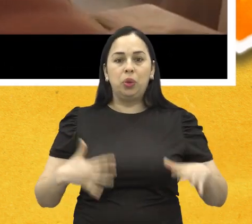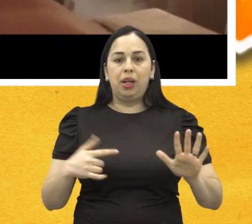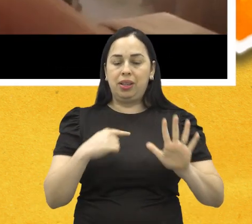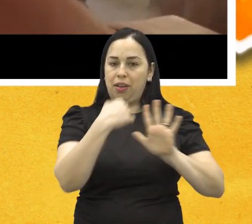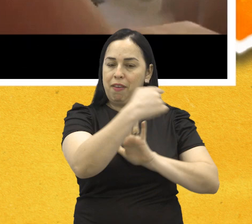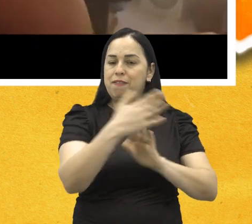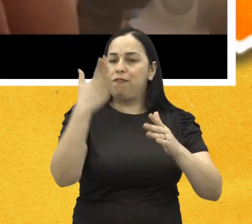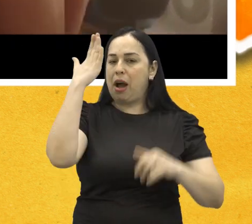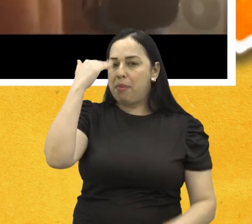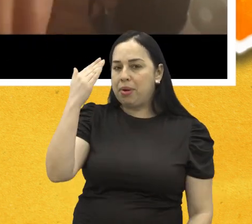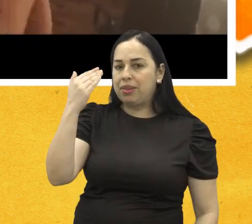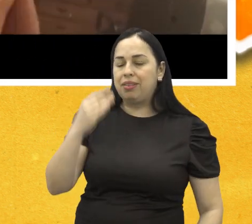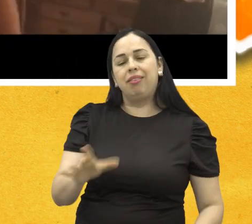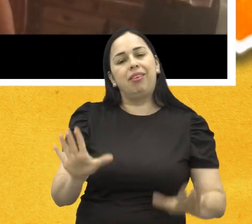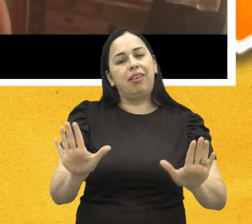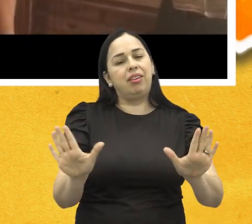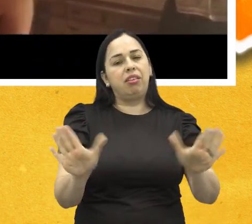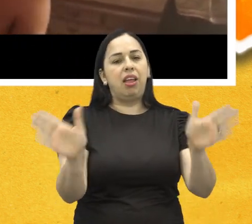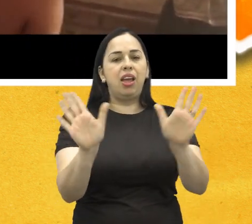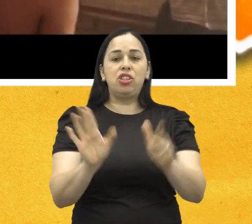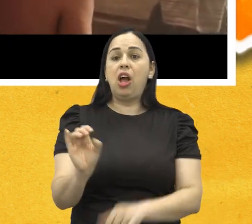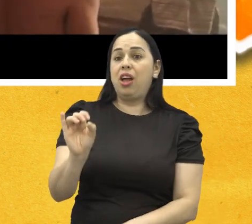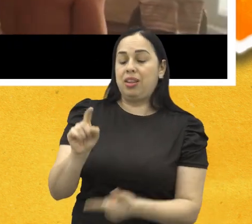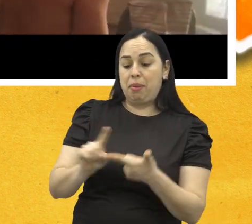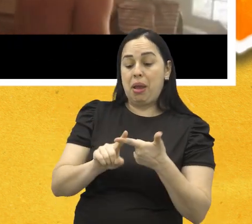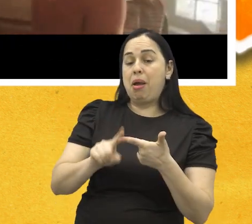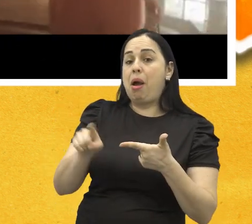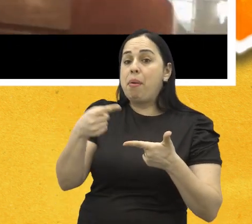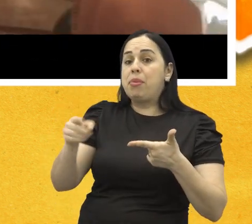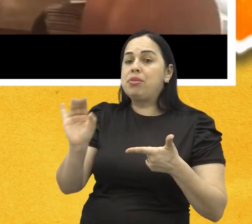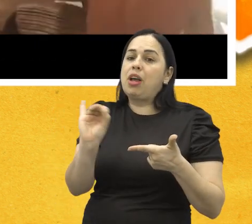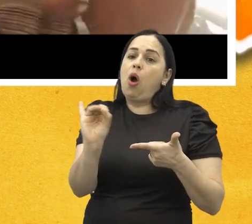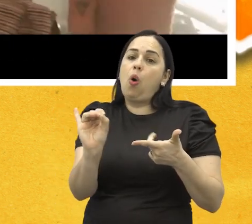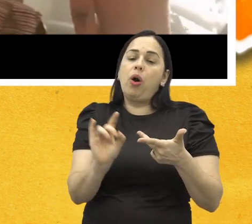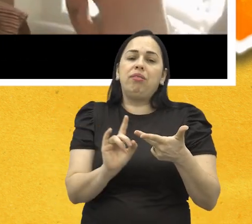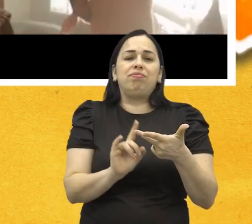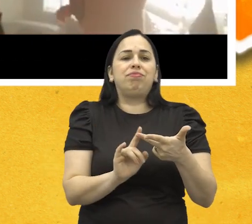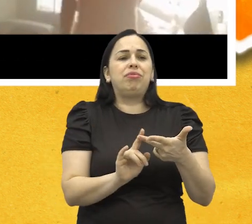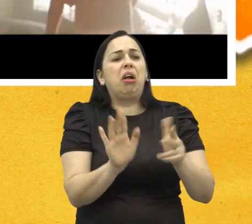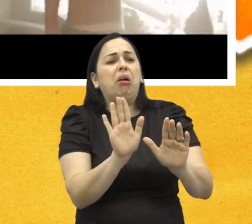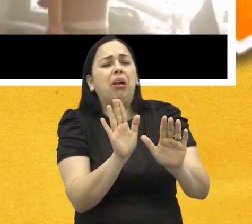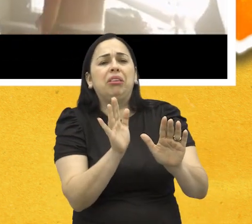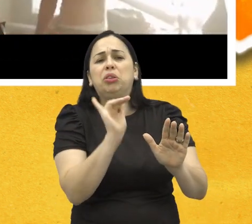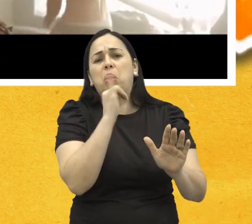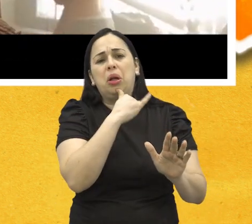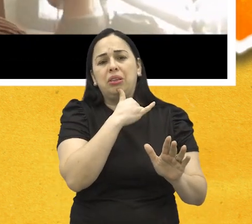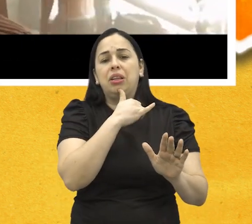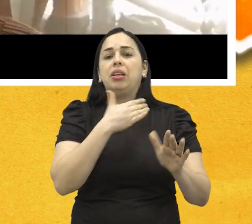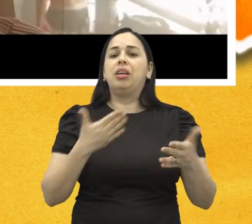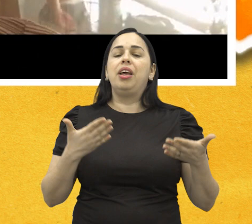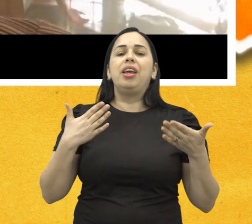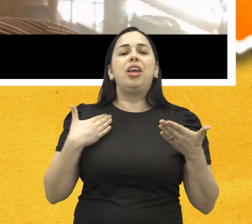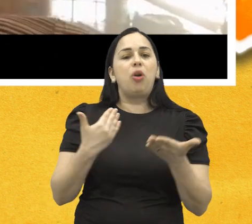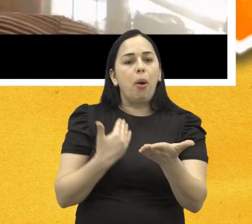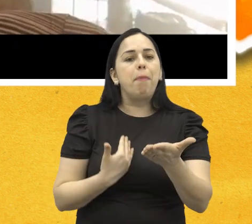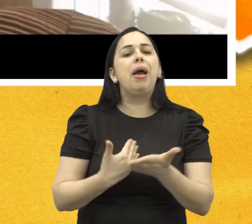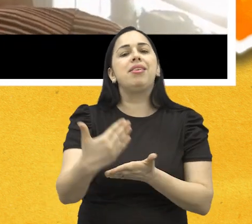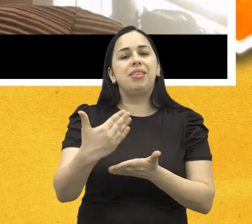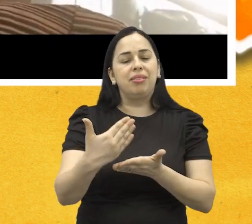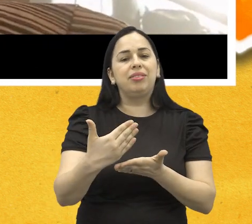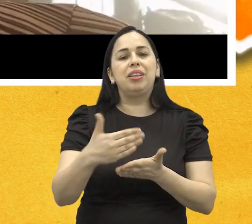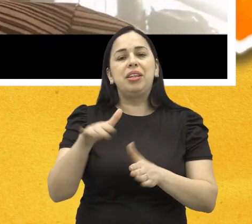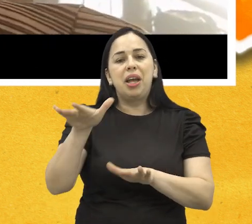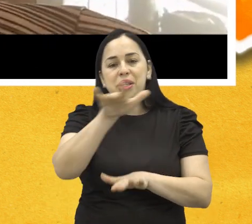Donos de sucessos como Deixa, Oi e Detesto Despedidas, a turnê Lagoon ao vivo chega em São José